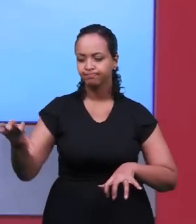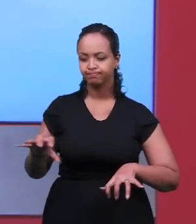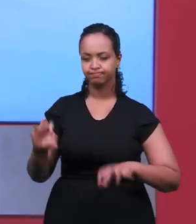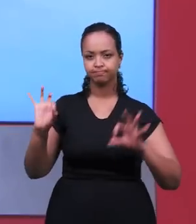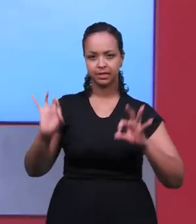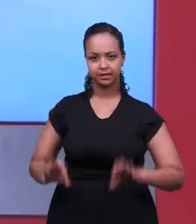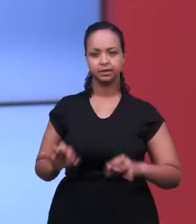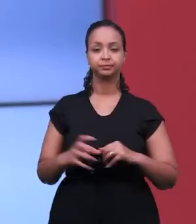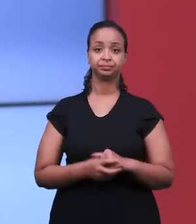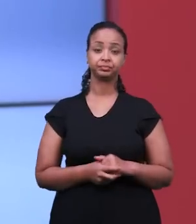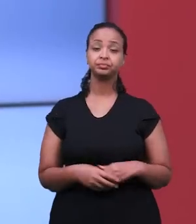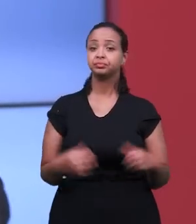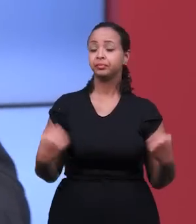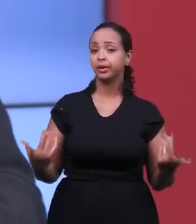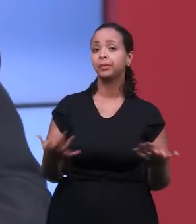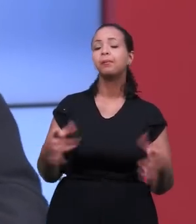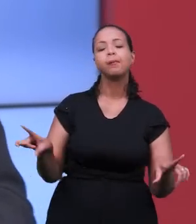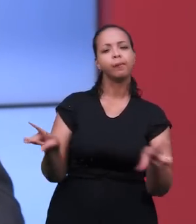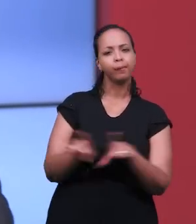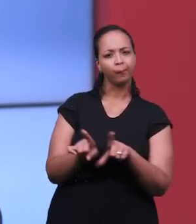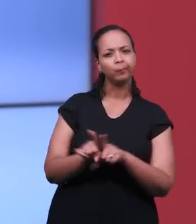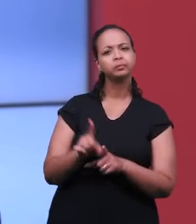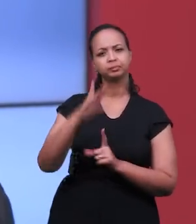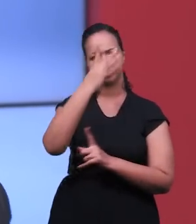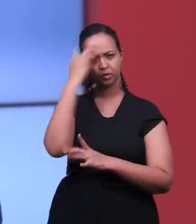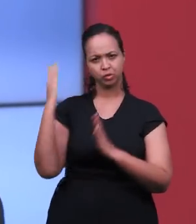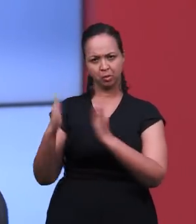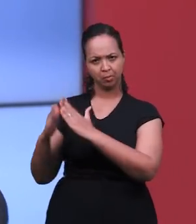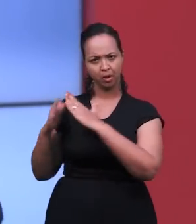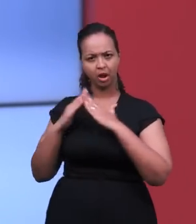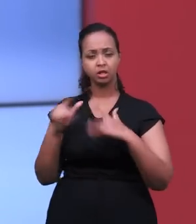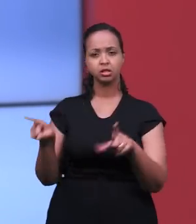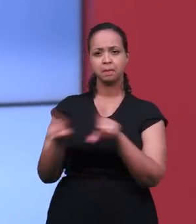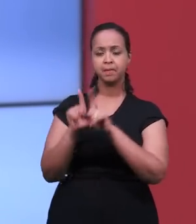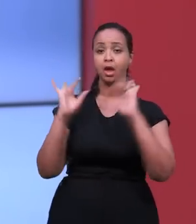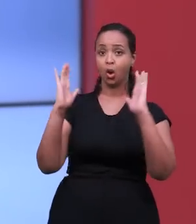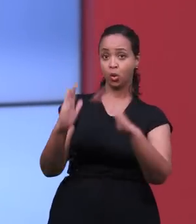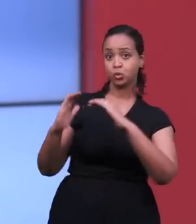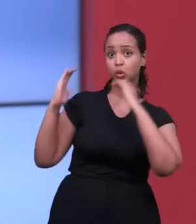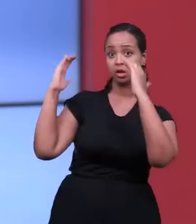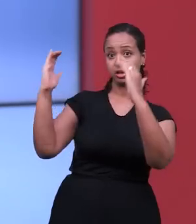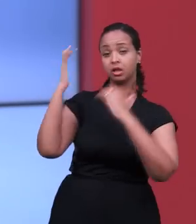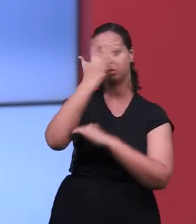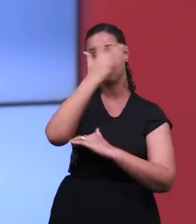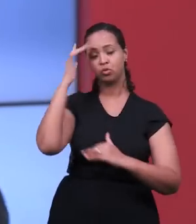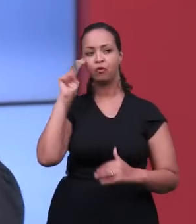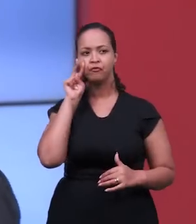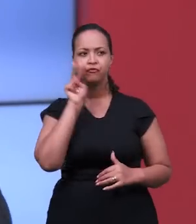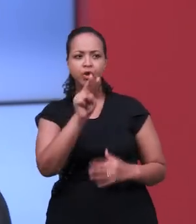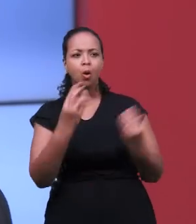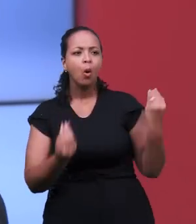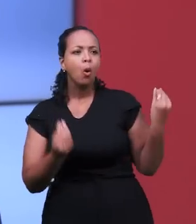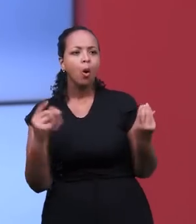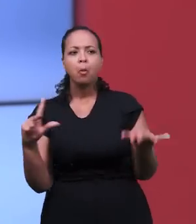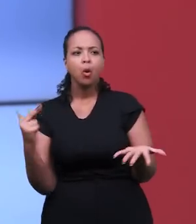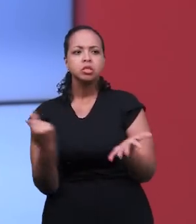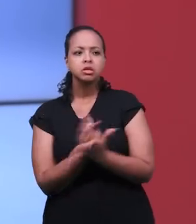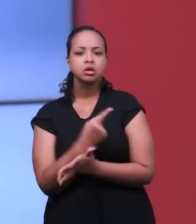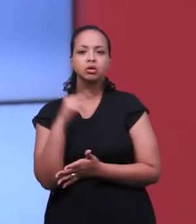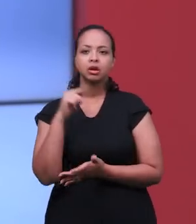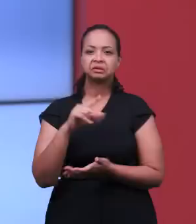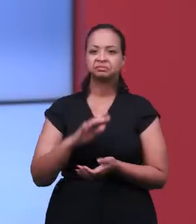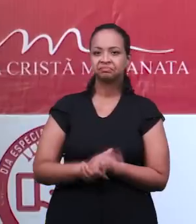pelo ambiente. Além da comunidade, também estiveram presentes autoridades governamentais, que acompanharam todo o trabalho